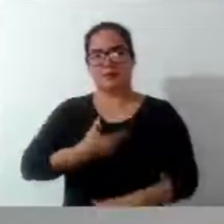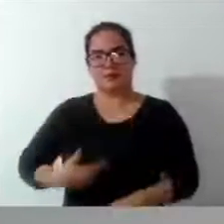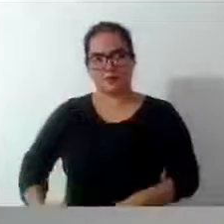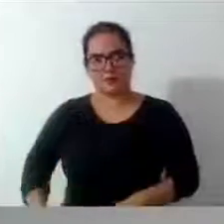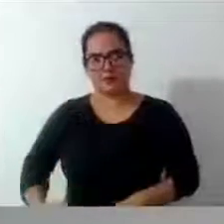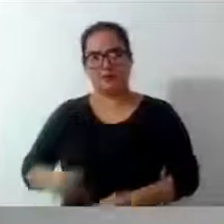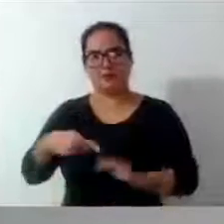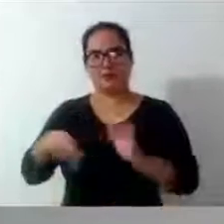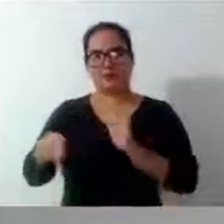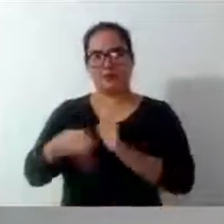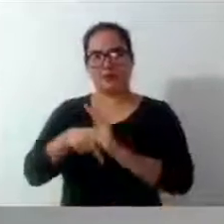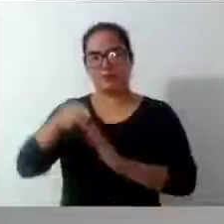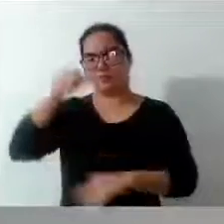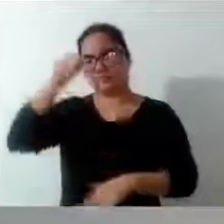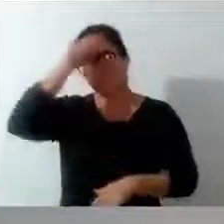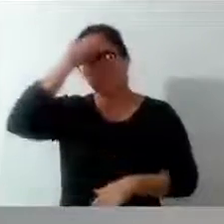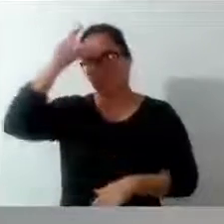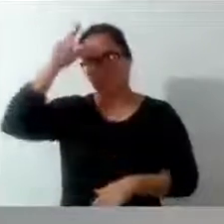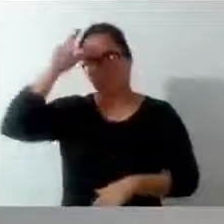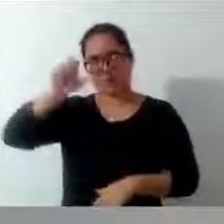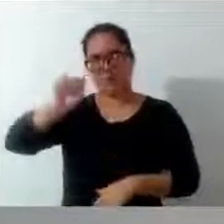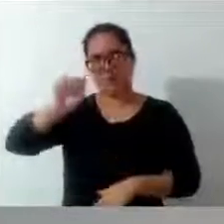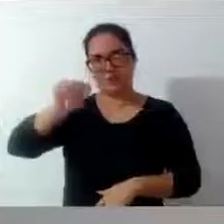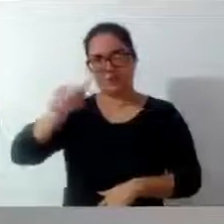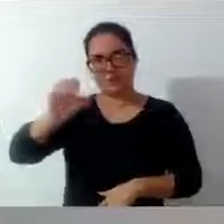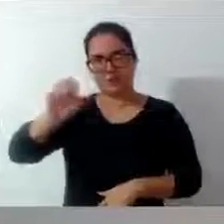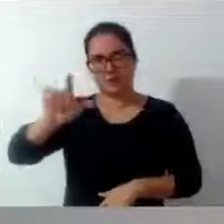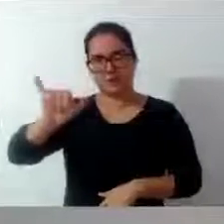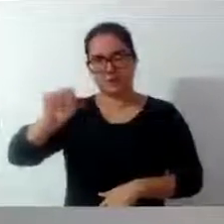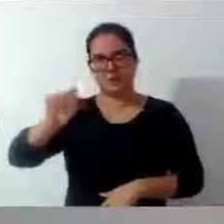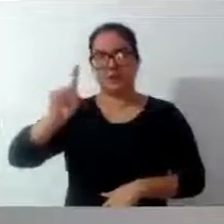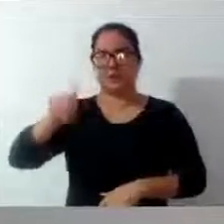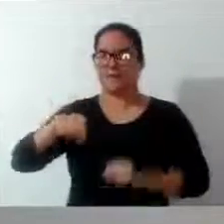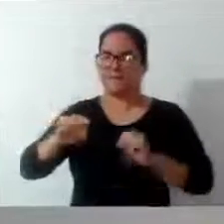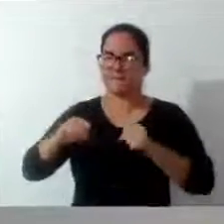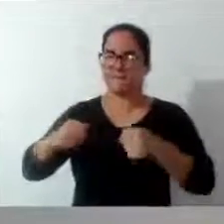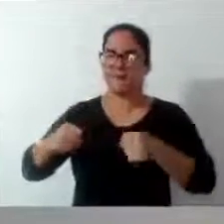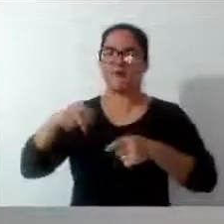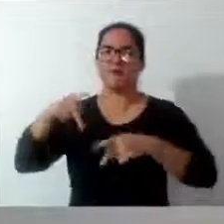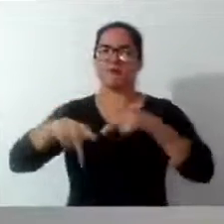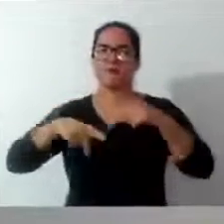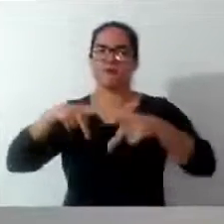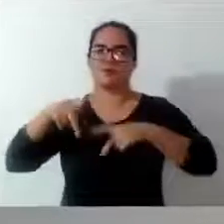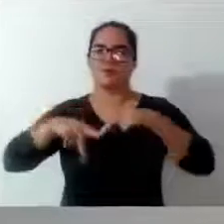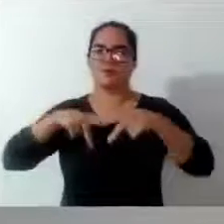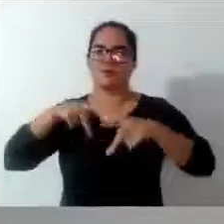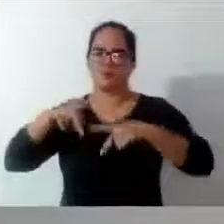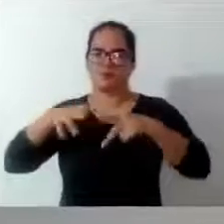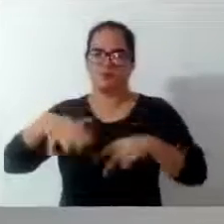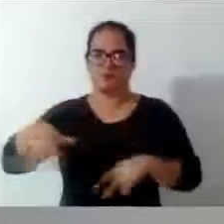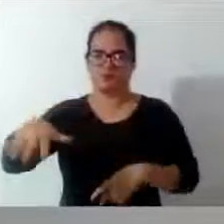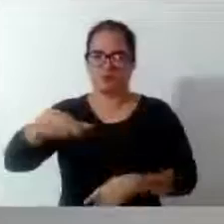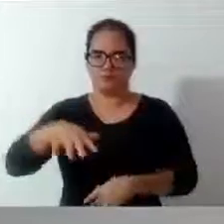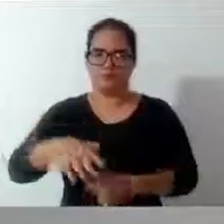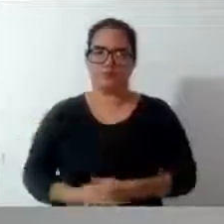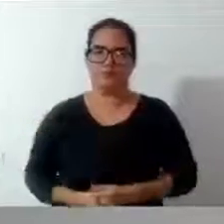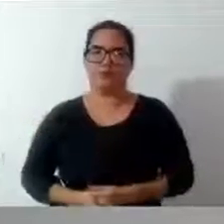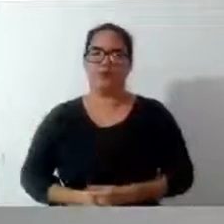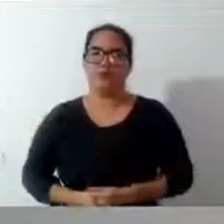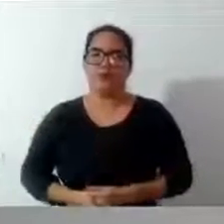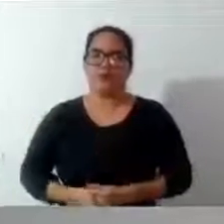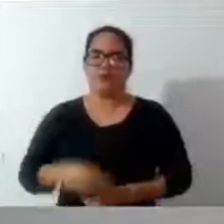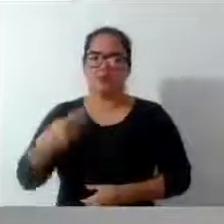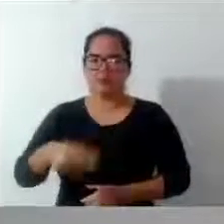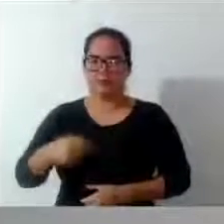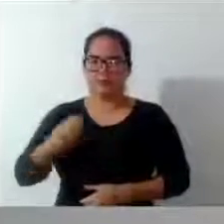prefeito Salmi. A Força do Povo, o nome do plano de governo. Aqui na página